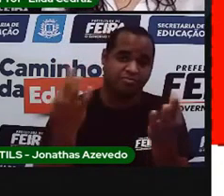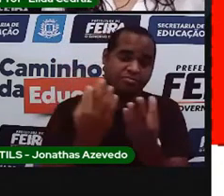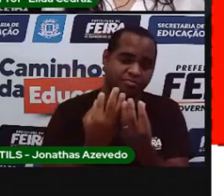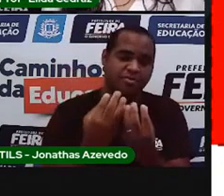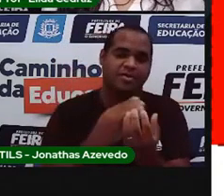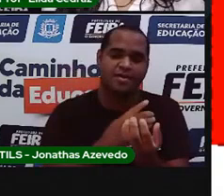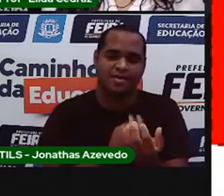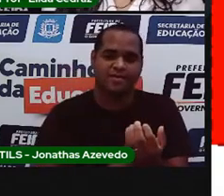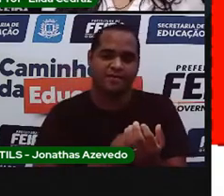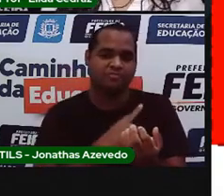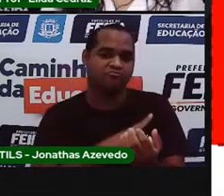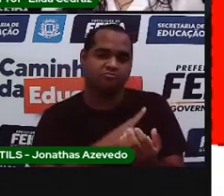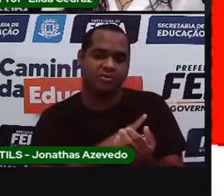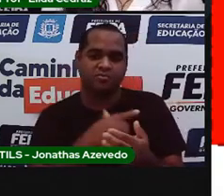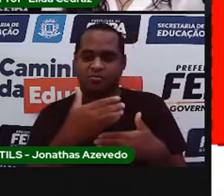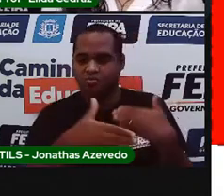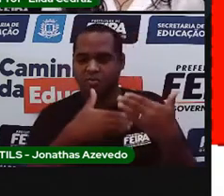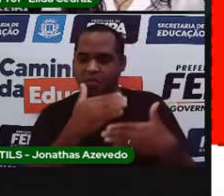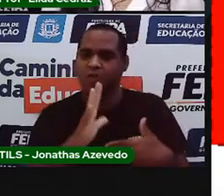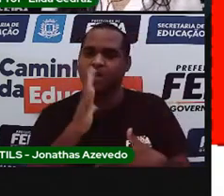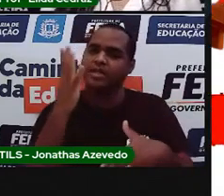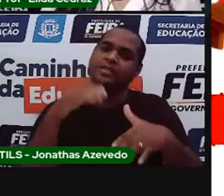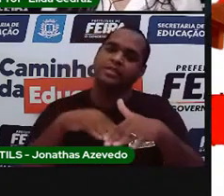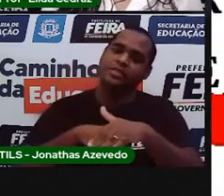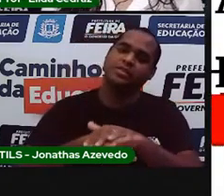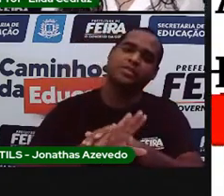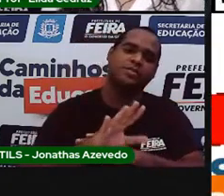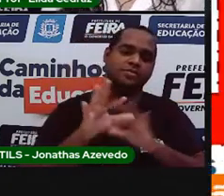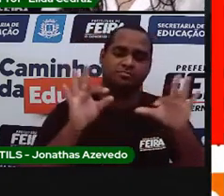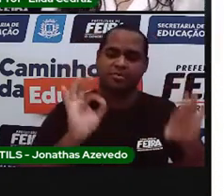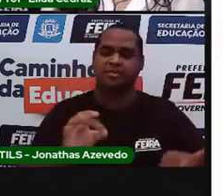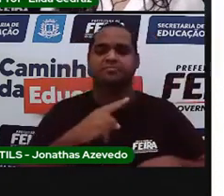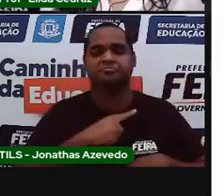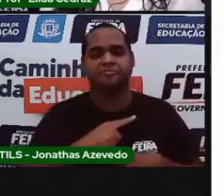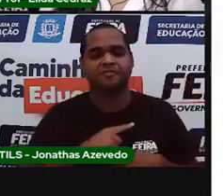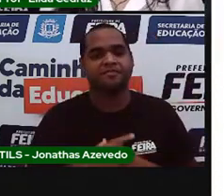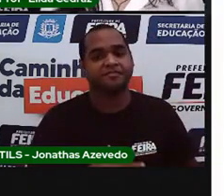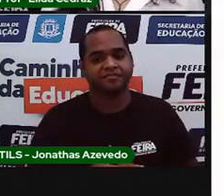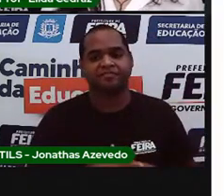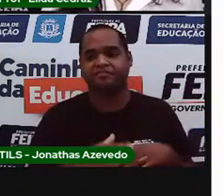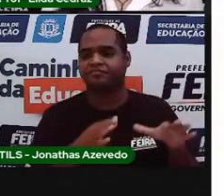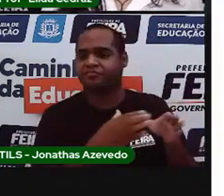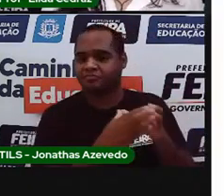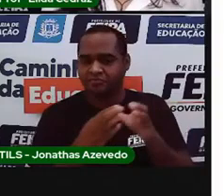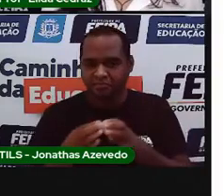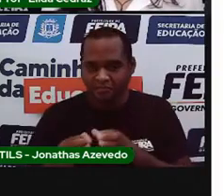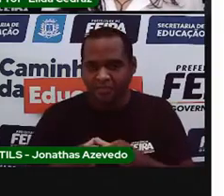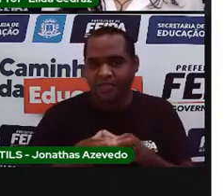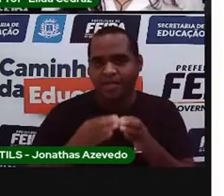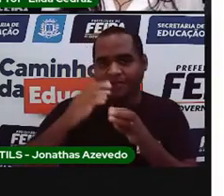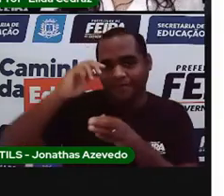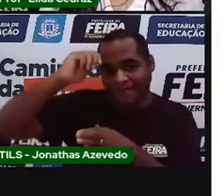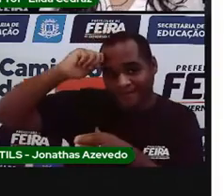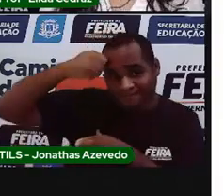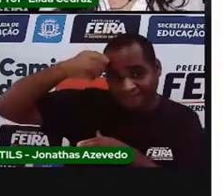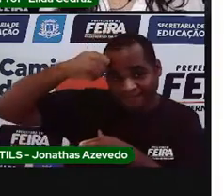vivem as suas tradições. Vamos lá. As comunidades quilombolas.